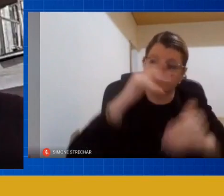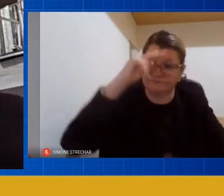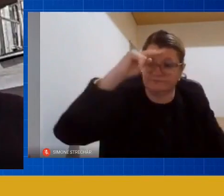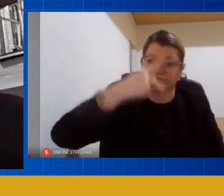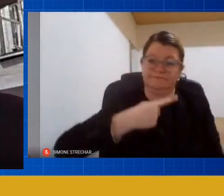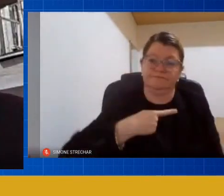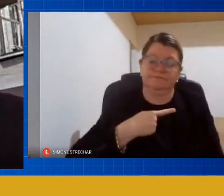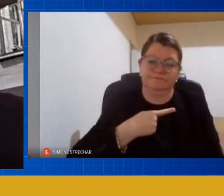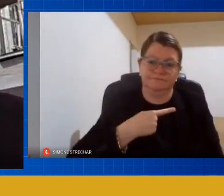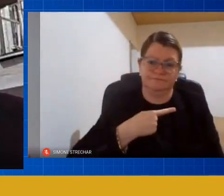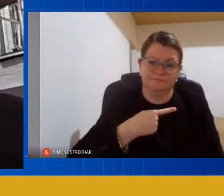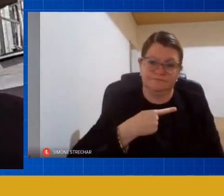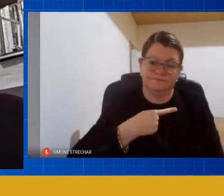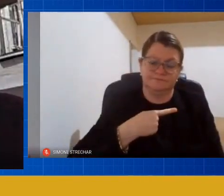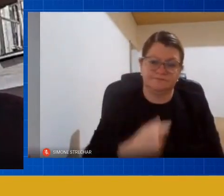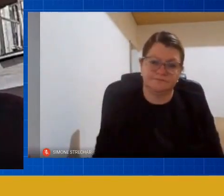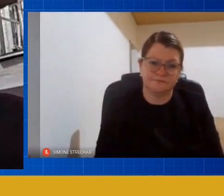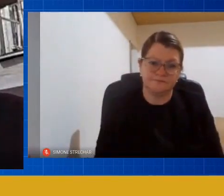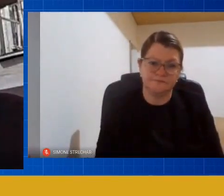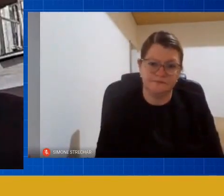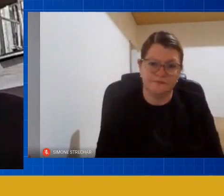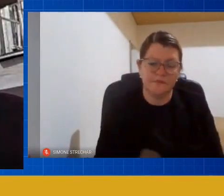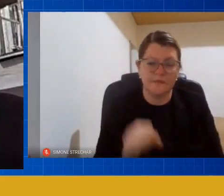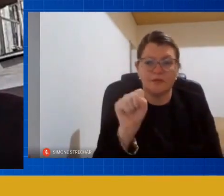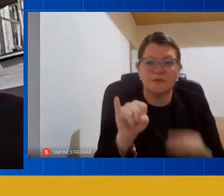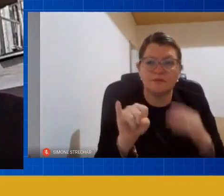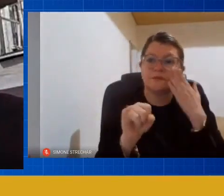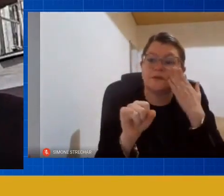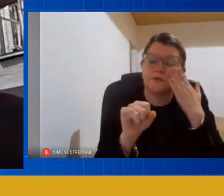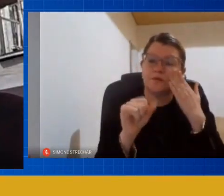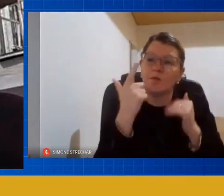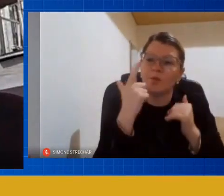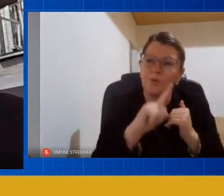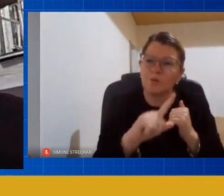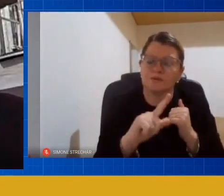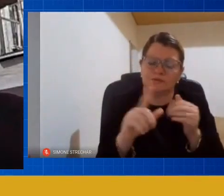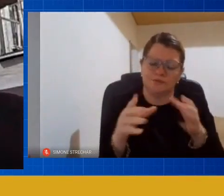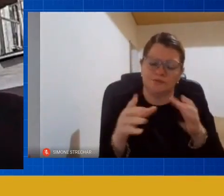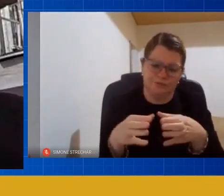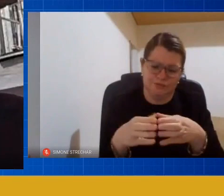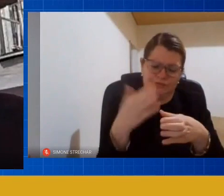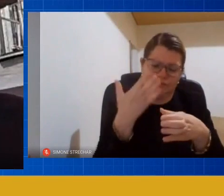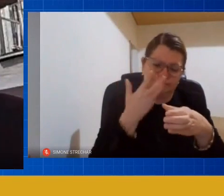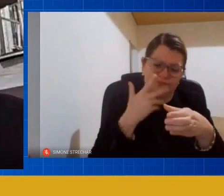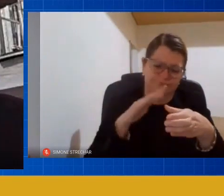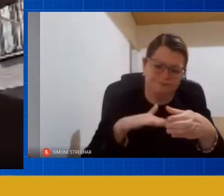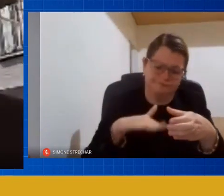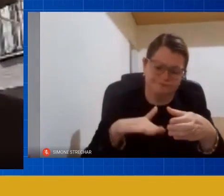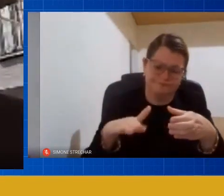então se eu consigo dentro do meu grupo de crianças desde o início